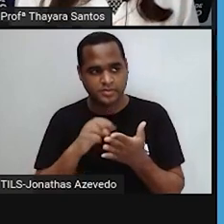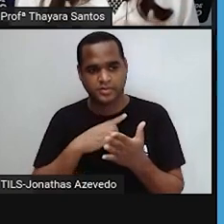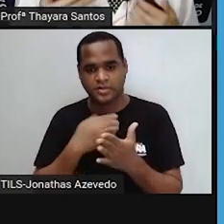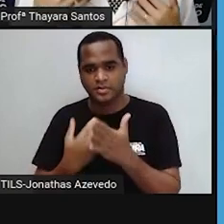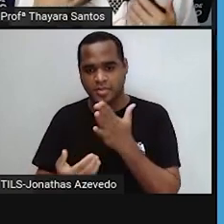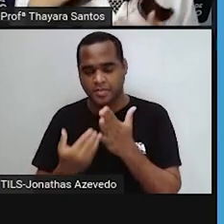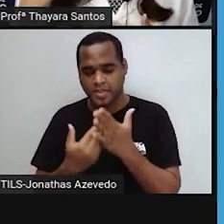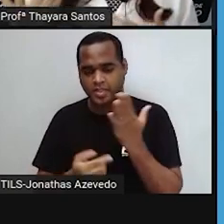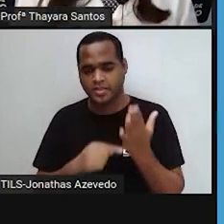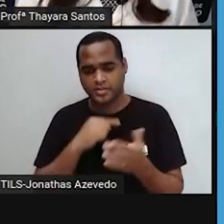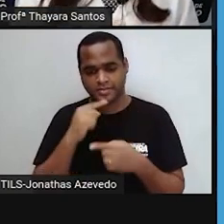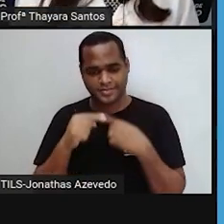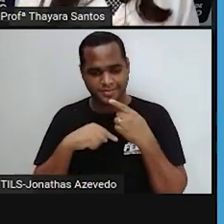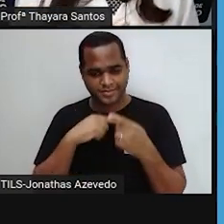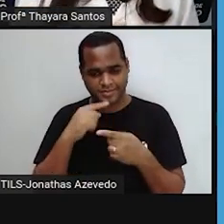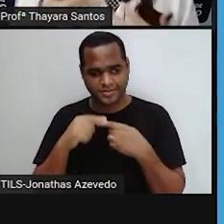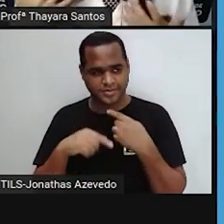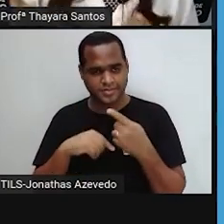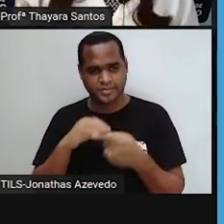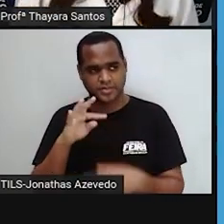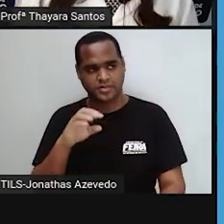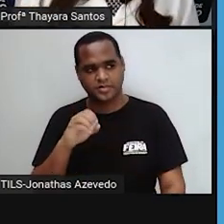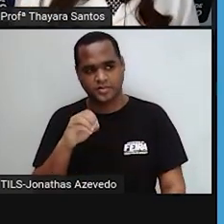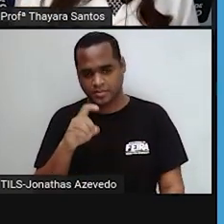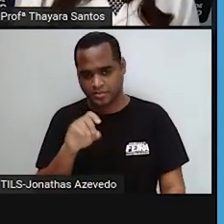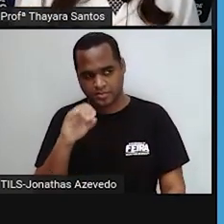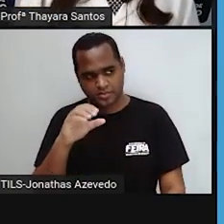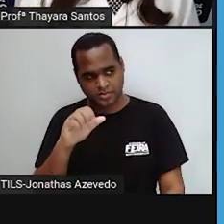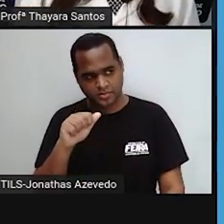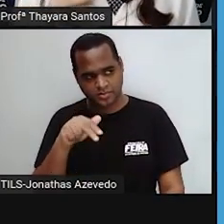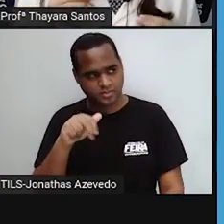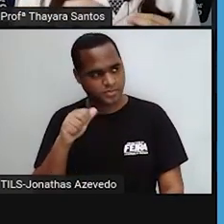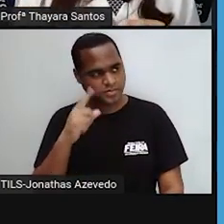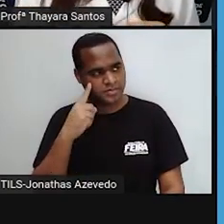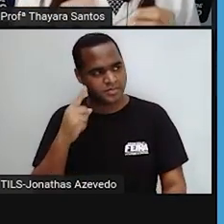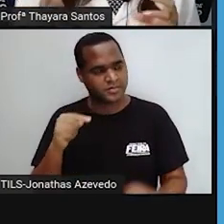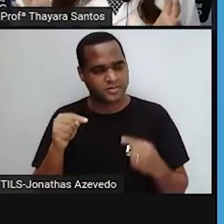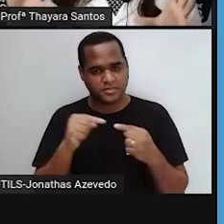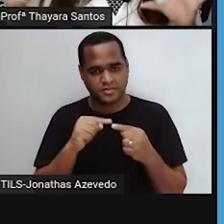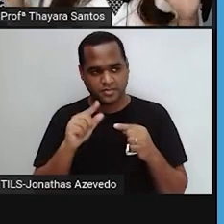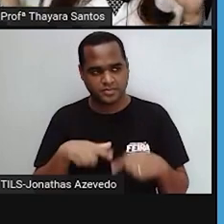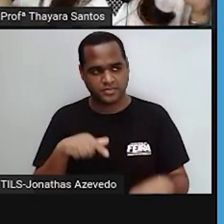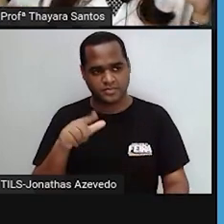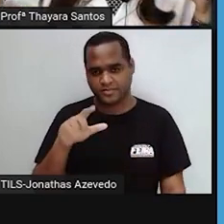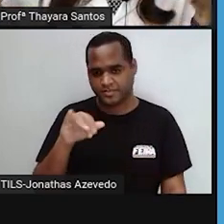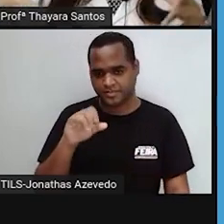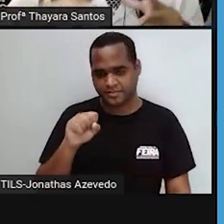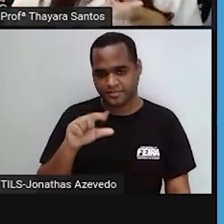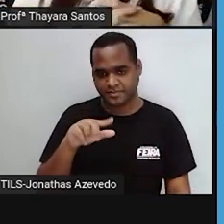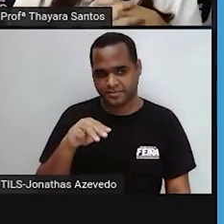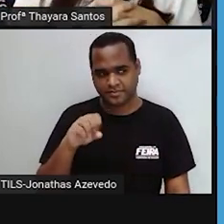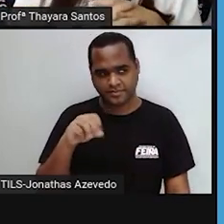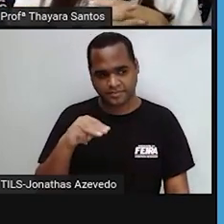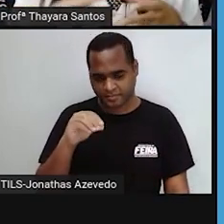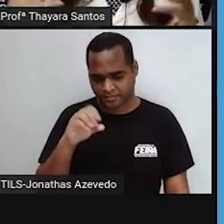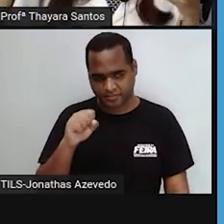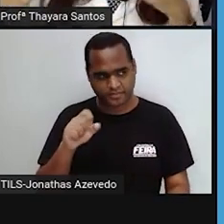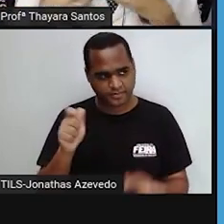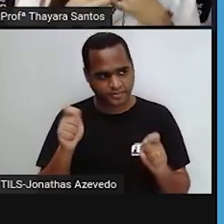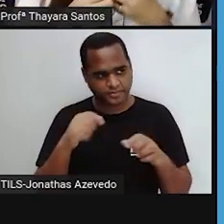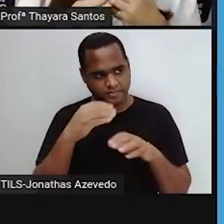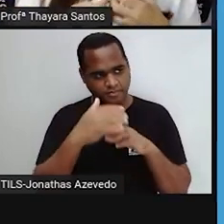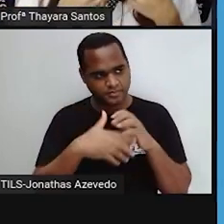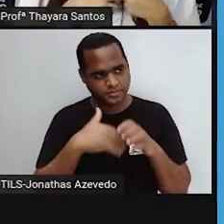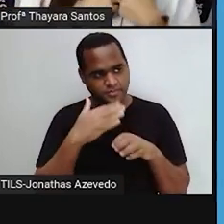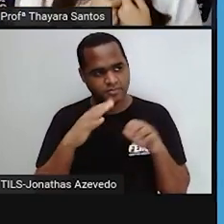função, as toxinas também que podem existir ali dentro da célula. O lisossomo vai lá e envolve aquela